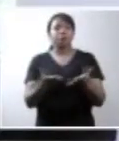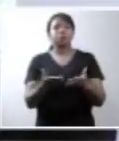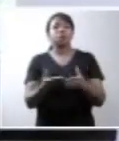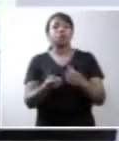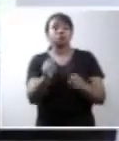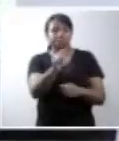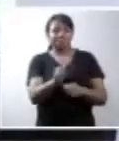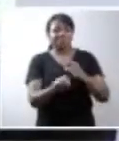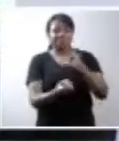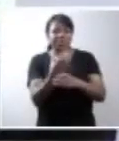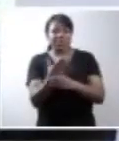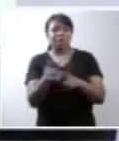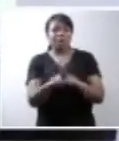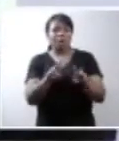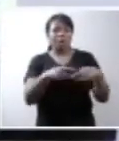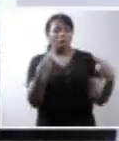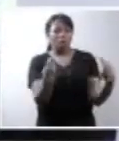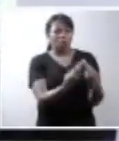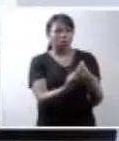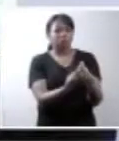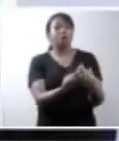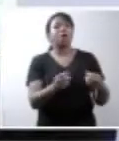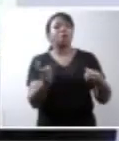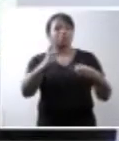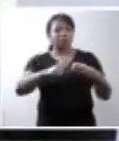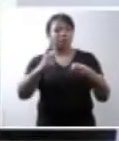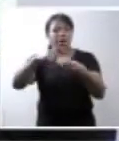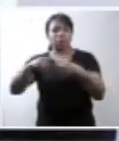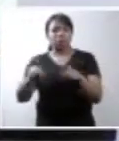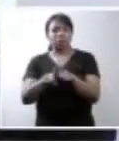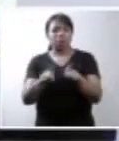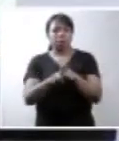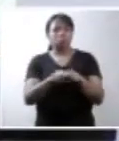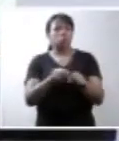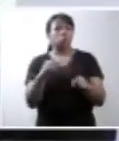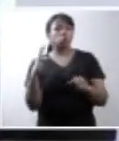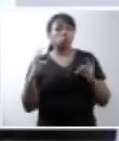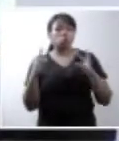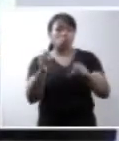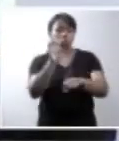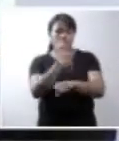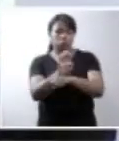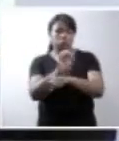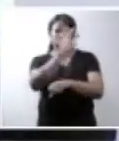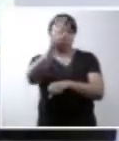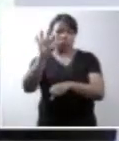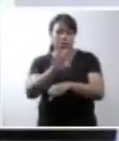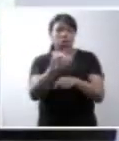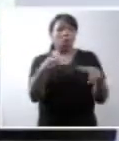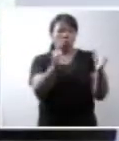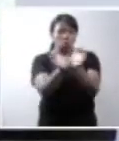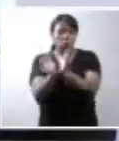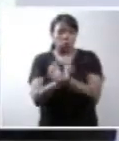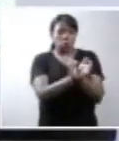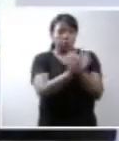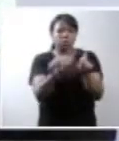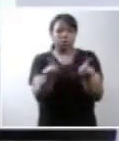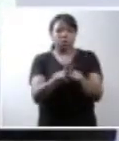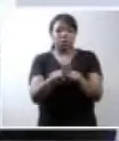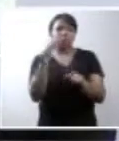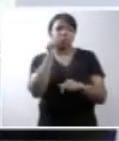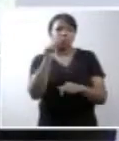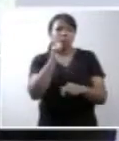91, que reúne mais de 300 filiadas em todos os estados brasileiros, grupos de mulheres, ONGs,